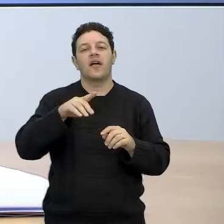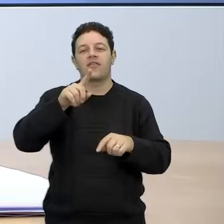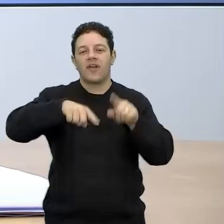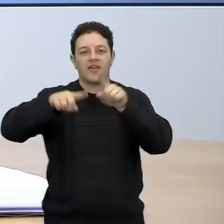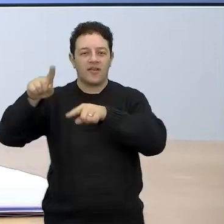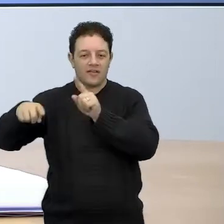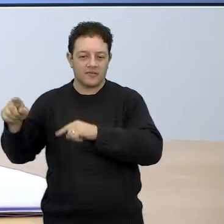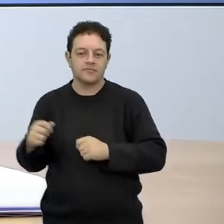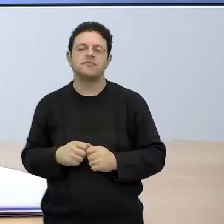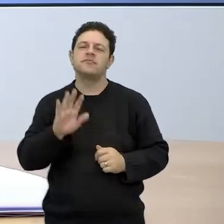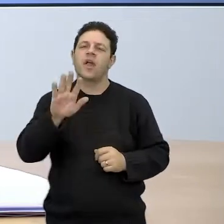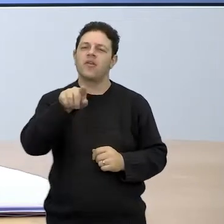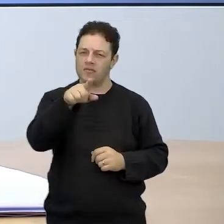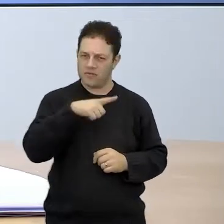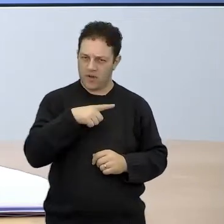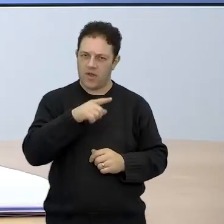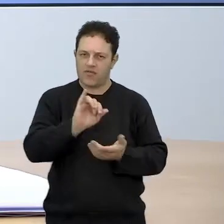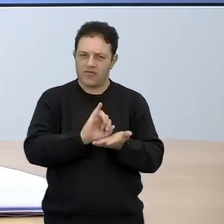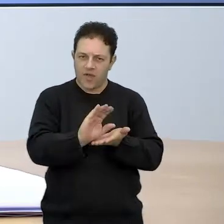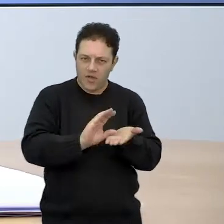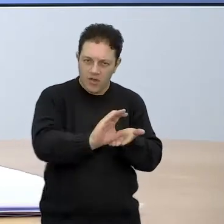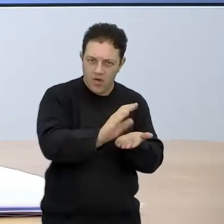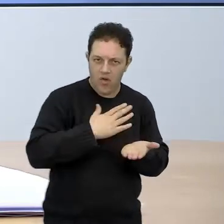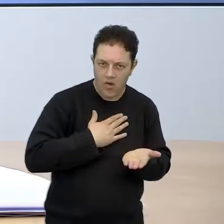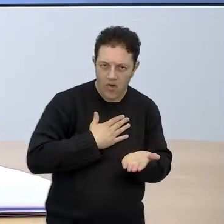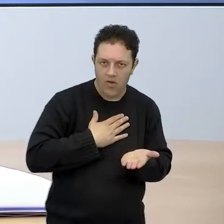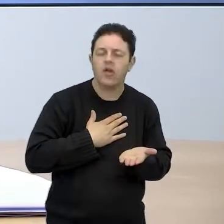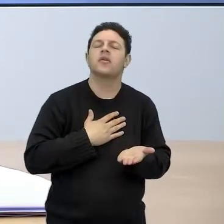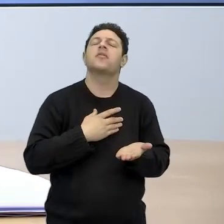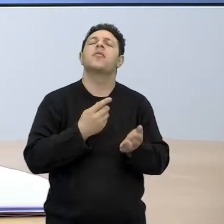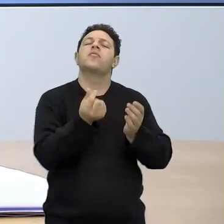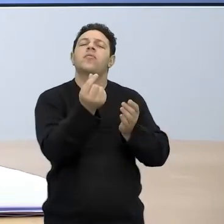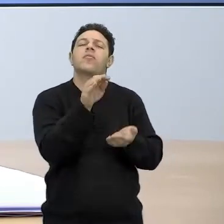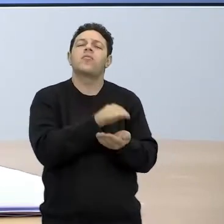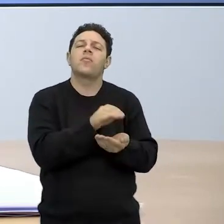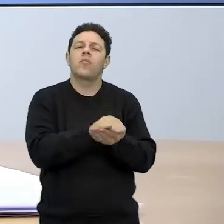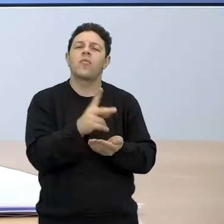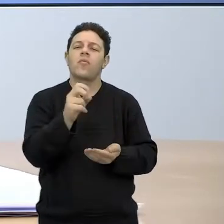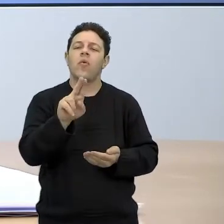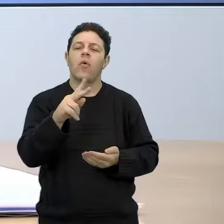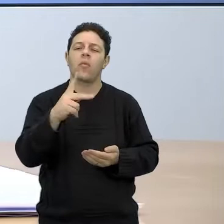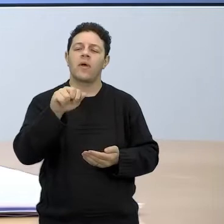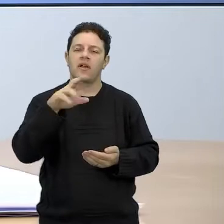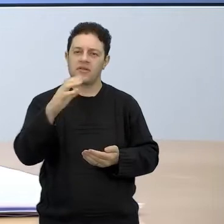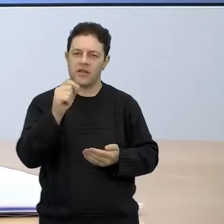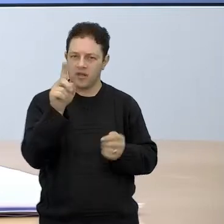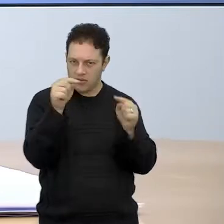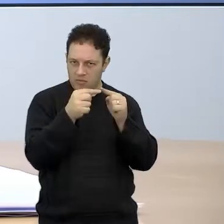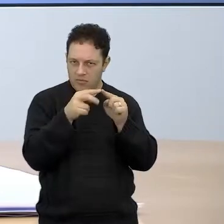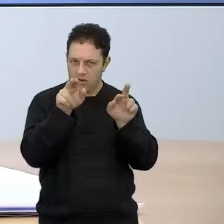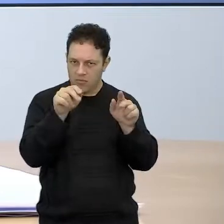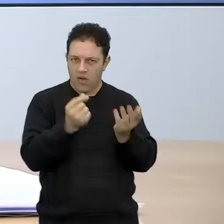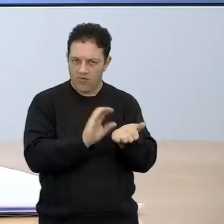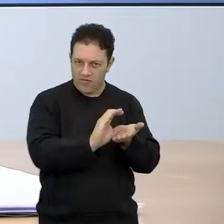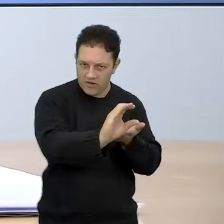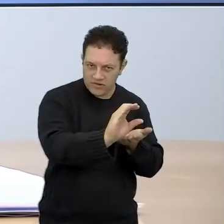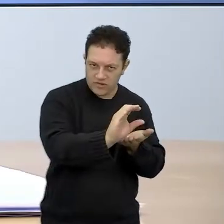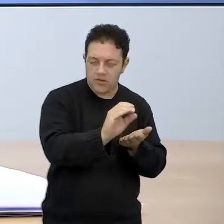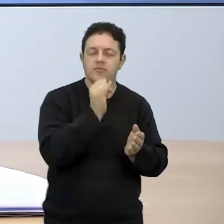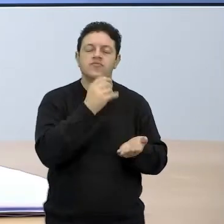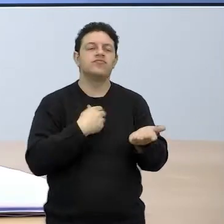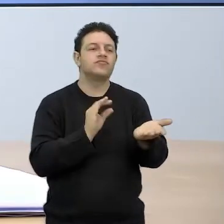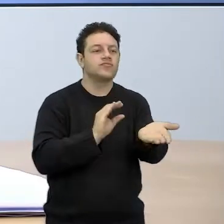Poupança é ou não é um investimento? Nós falamos bastante aí sobre isso, como investir aí, desde pouquinho até